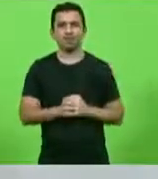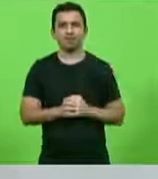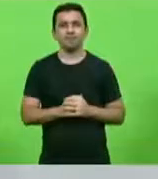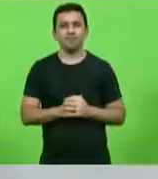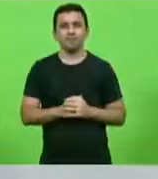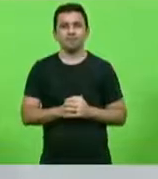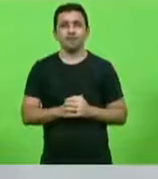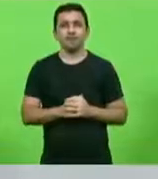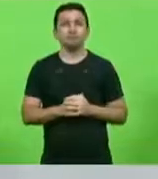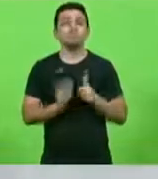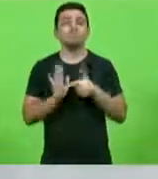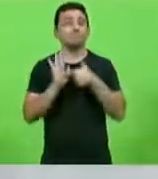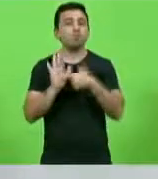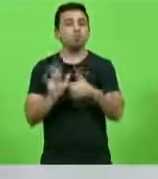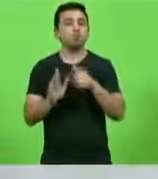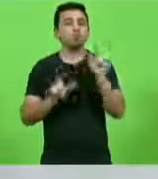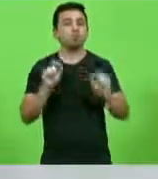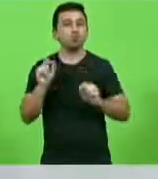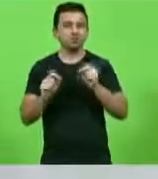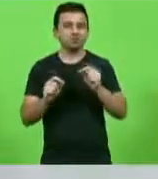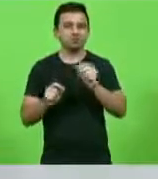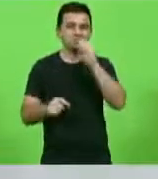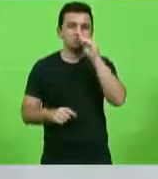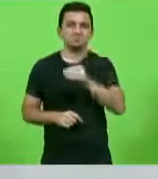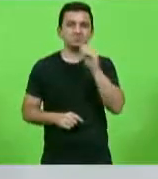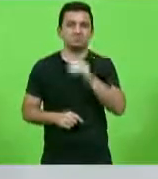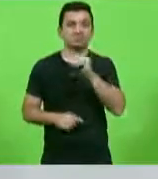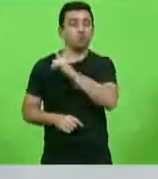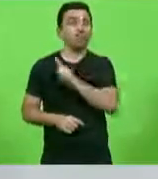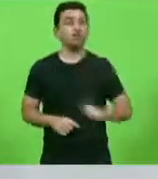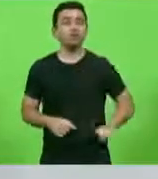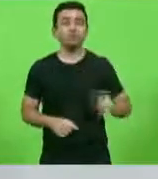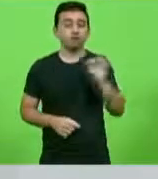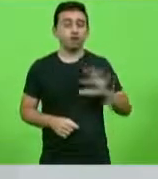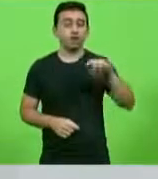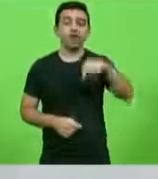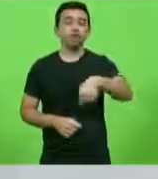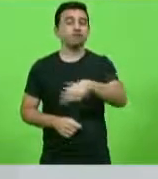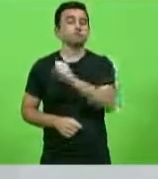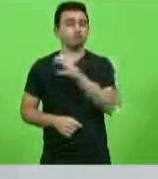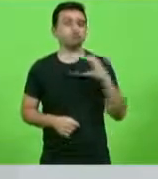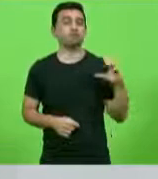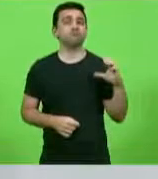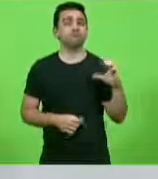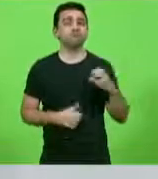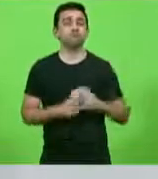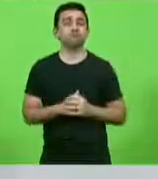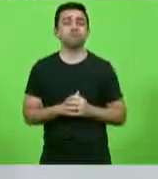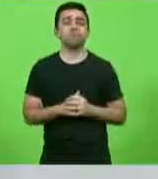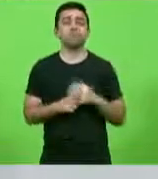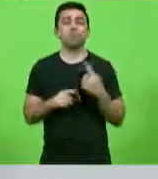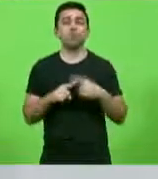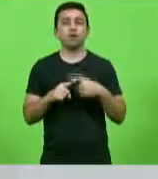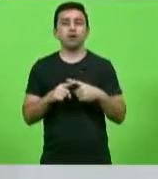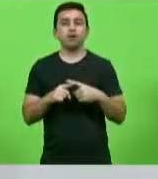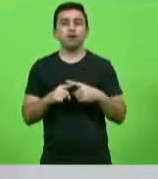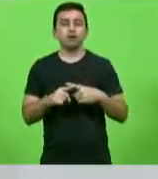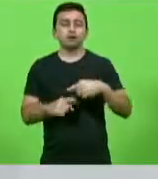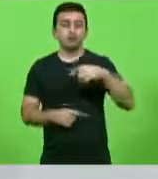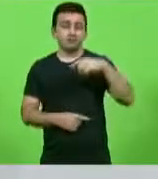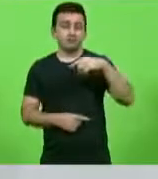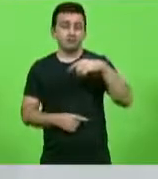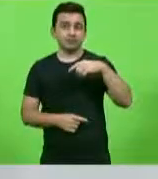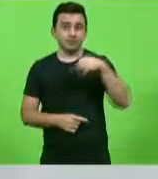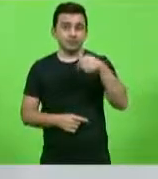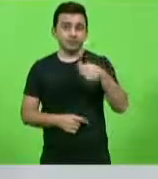Isso demonstra um descaso do governo federal para com Santa Catarina. O homem fez 75